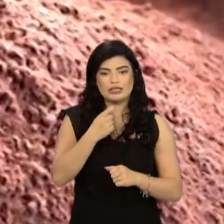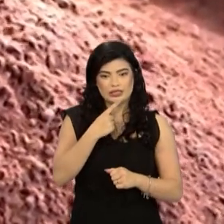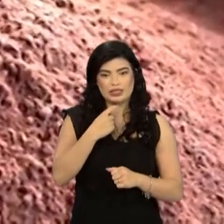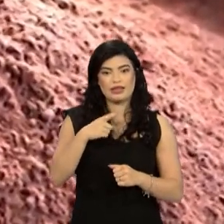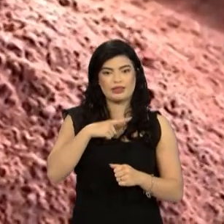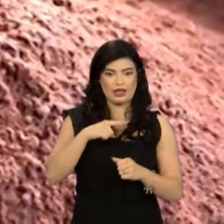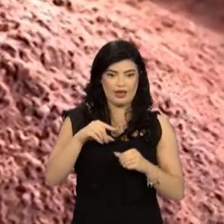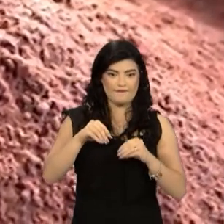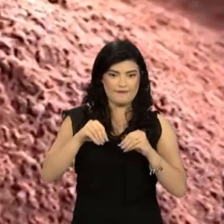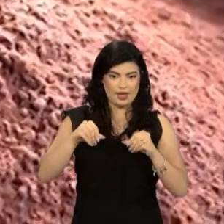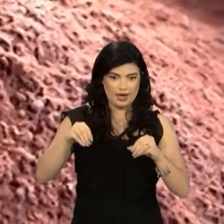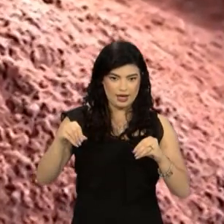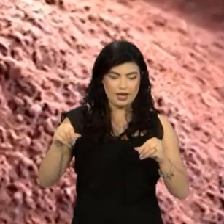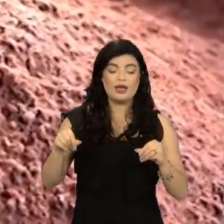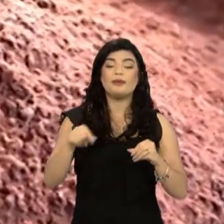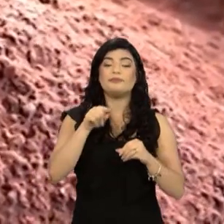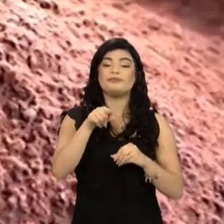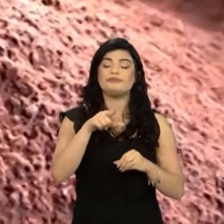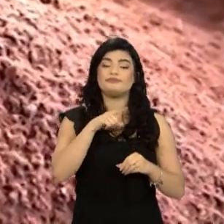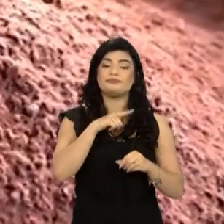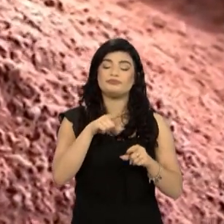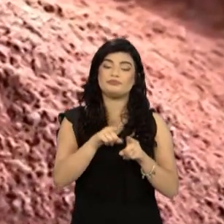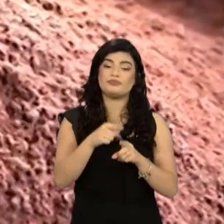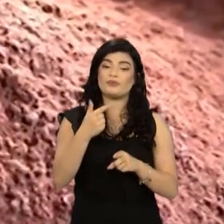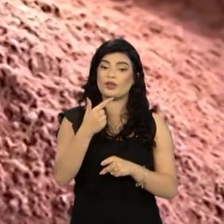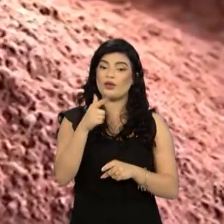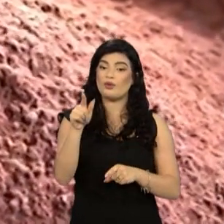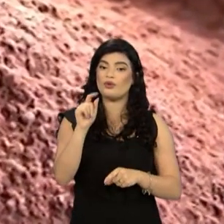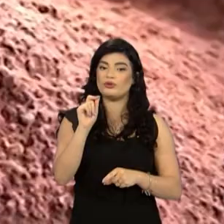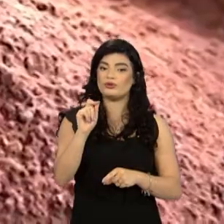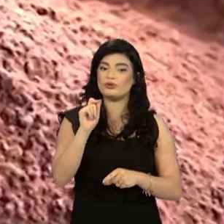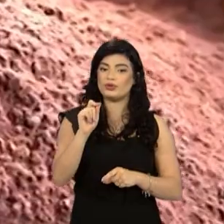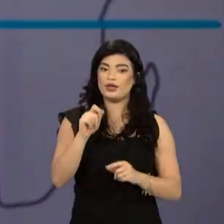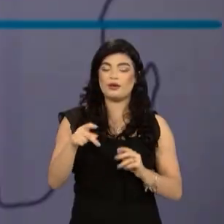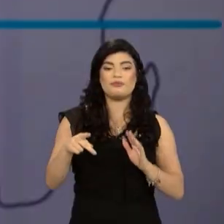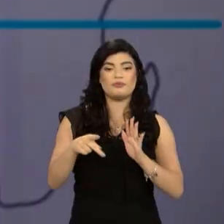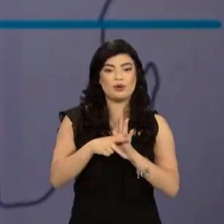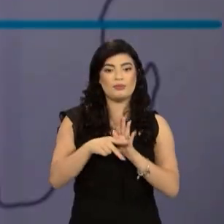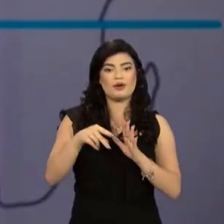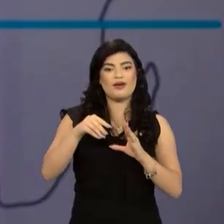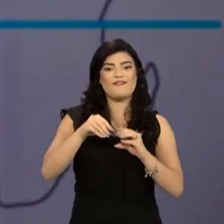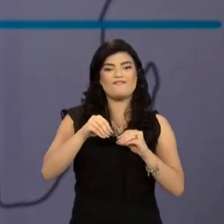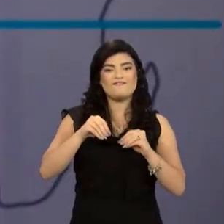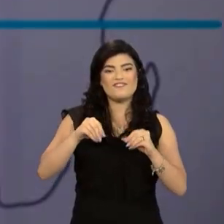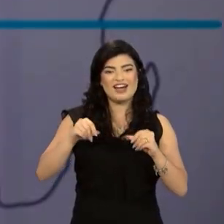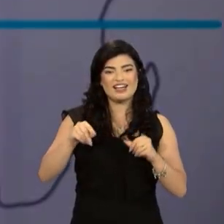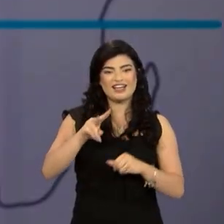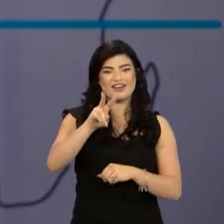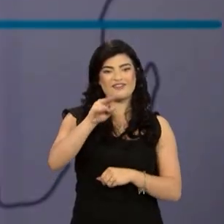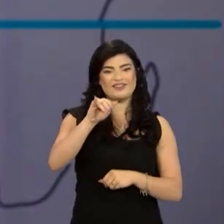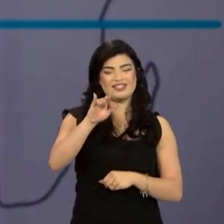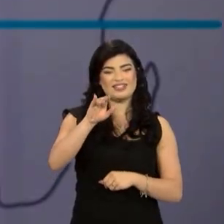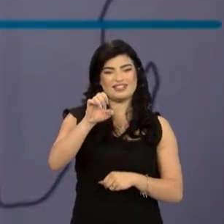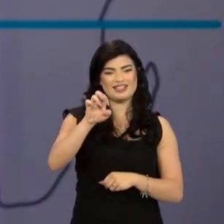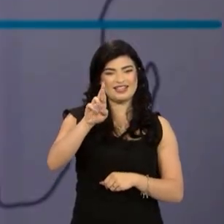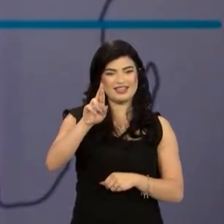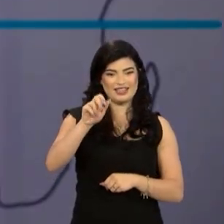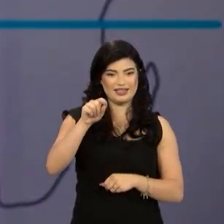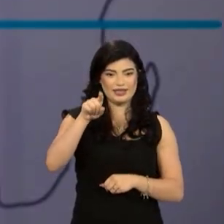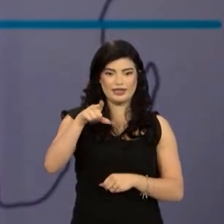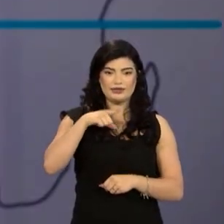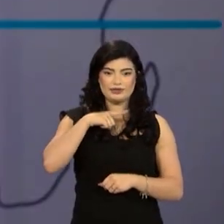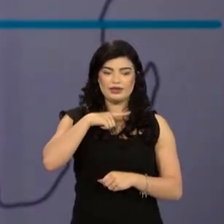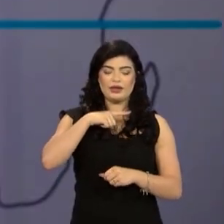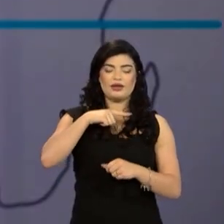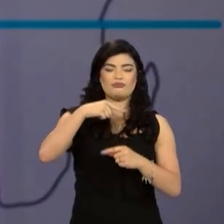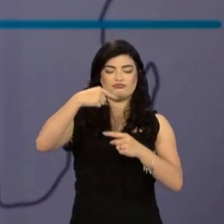hidrolisada e uma outra linha, que é denominada a farinha de víscera. Então, toda a víscera é encaminhada para esse